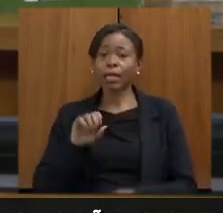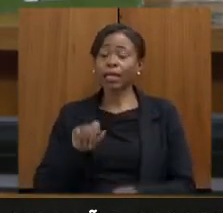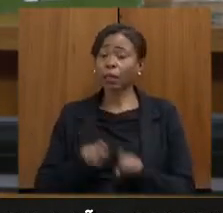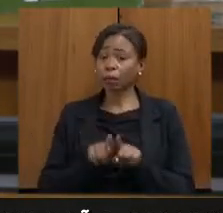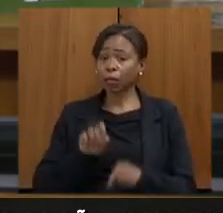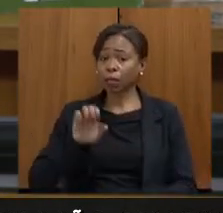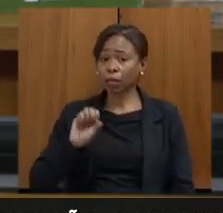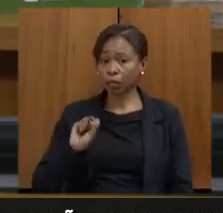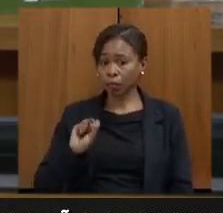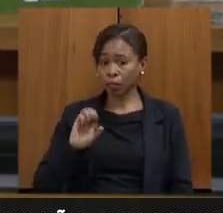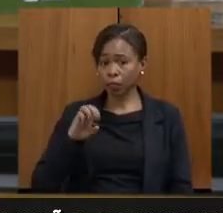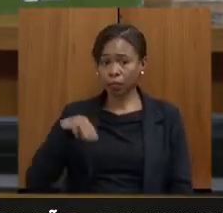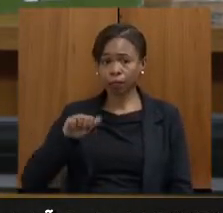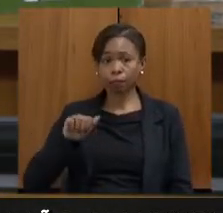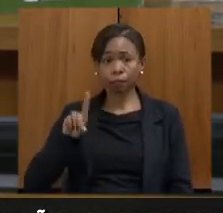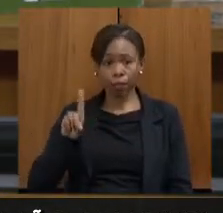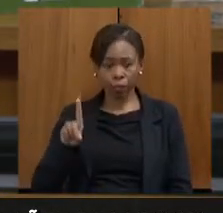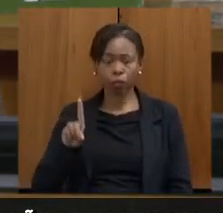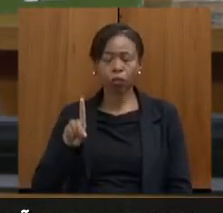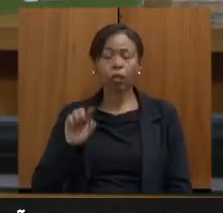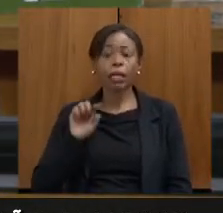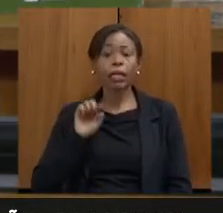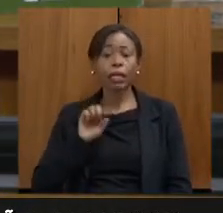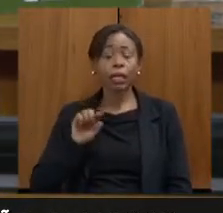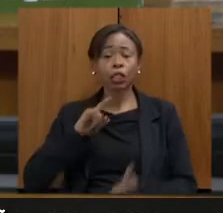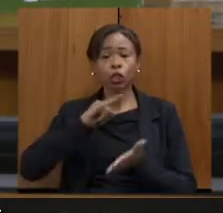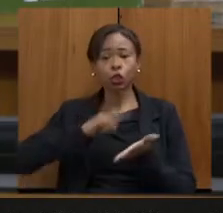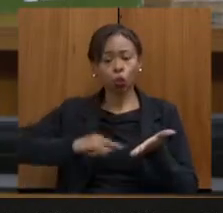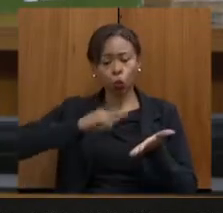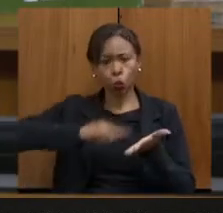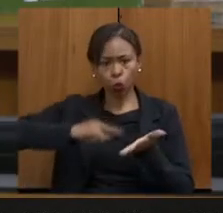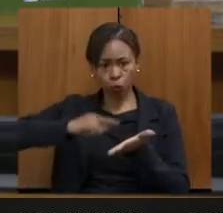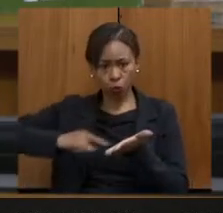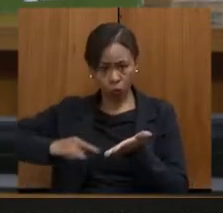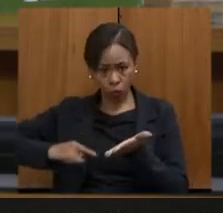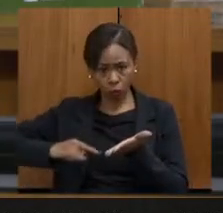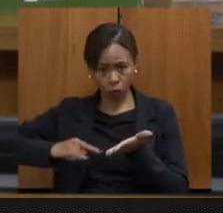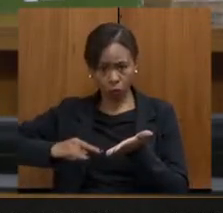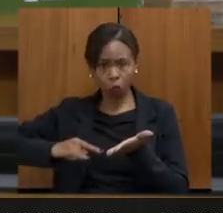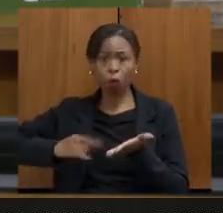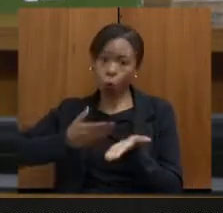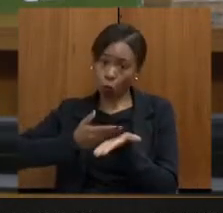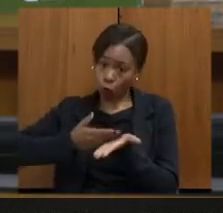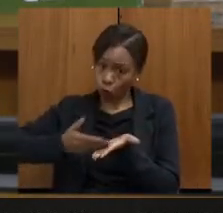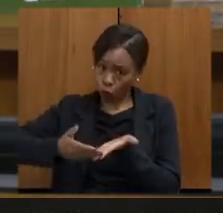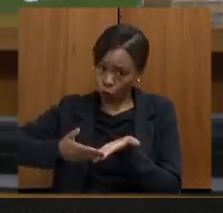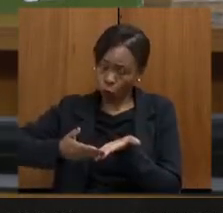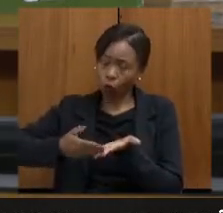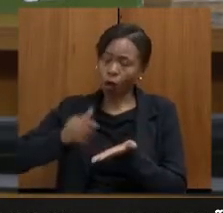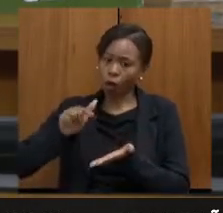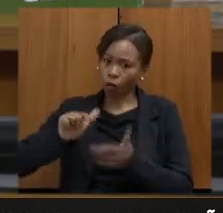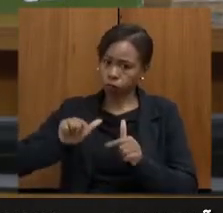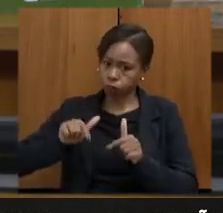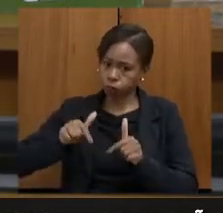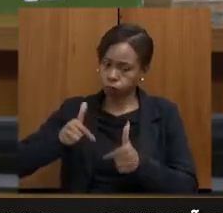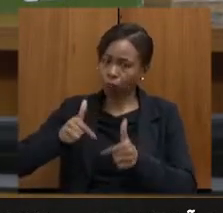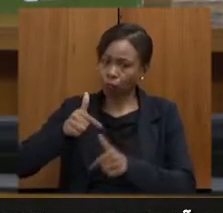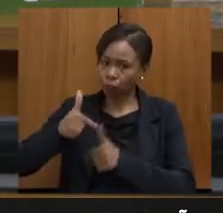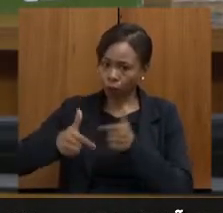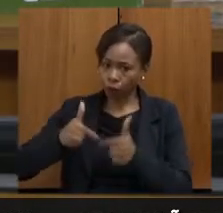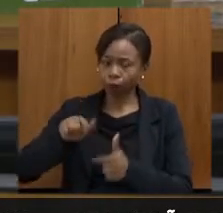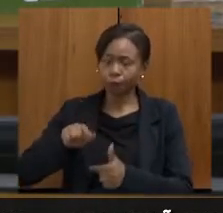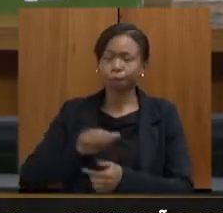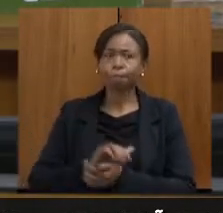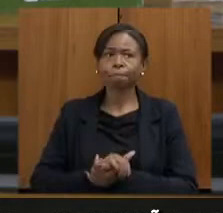originou, com base nesses documentos, inclusive o processo em curso. Quanto ao cronograma do tombamento,